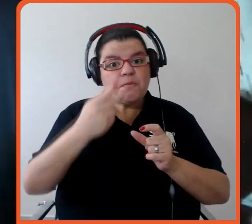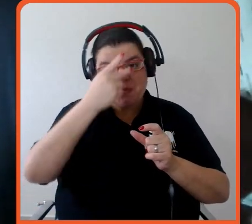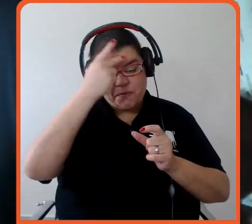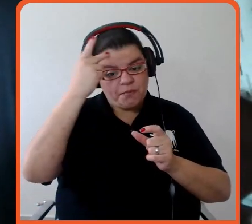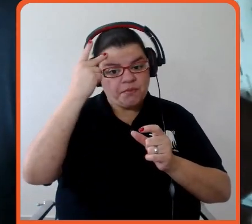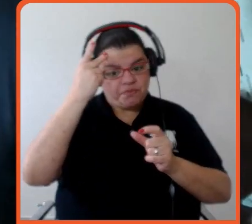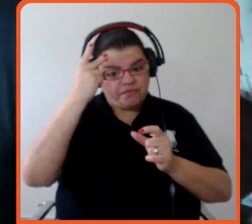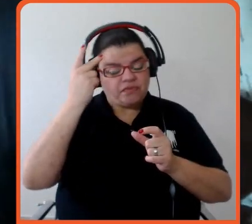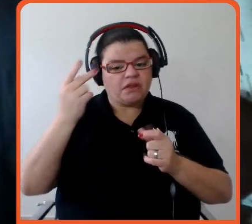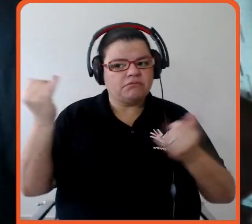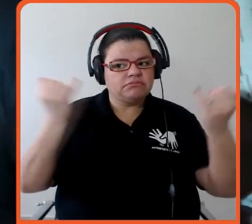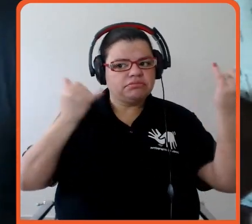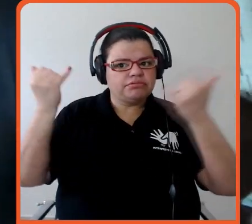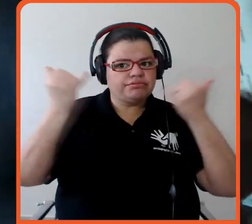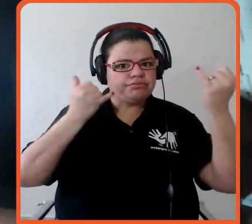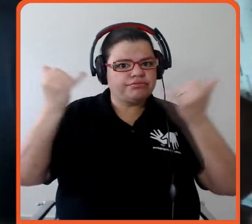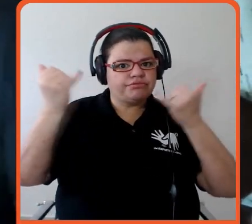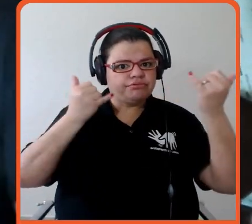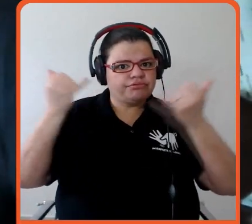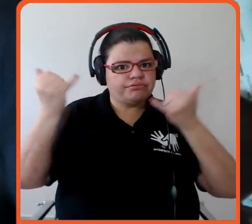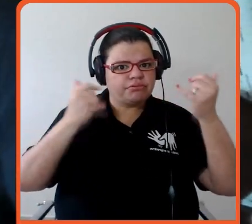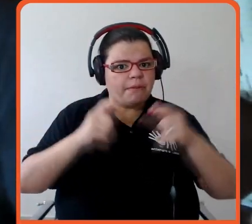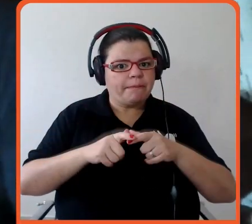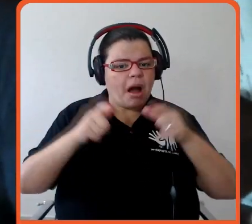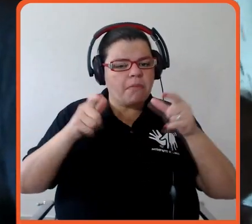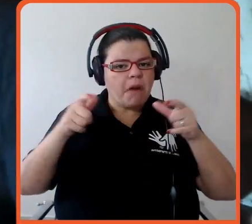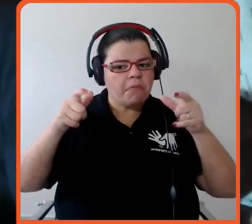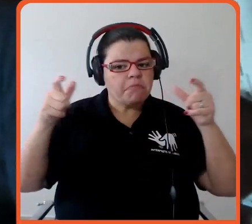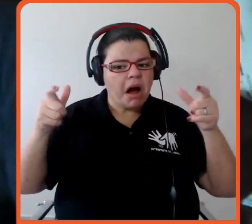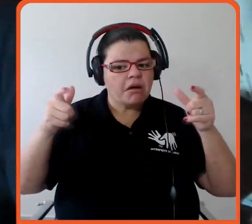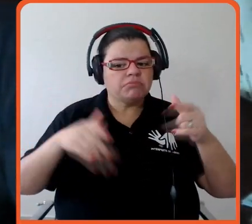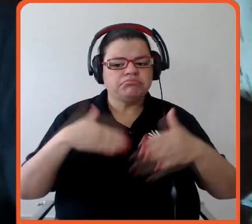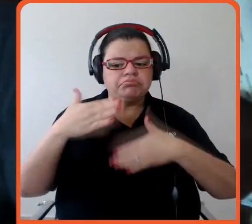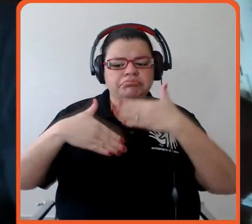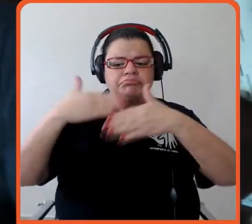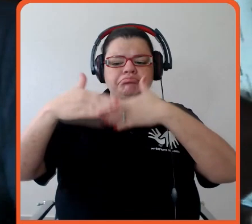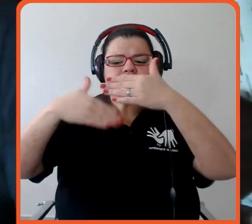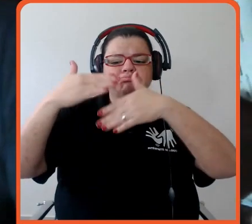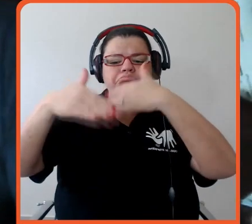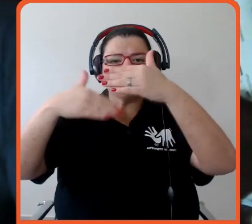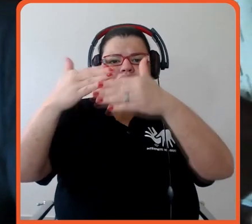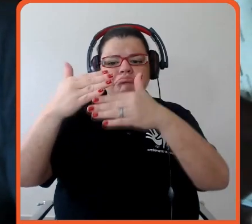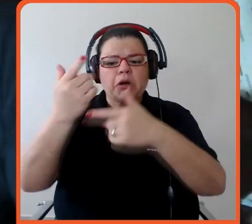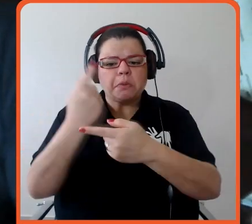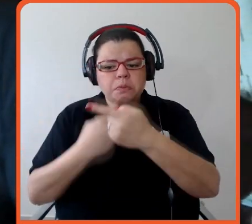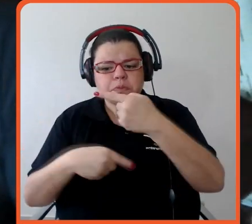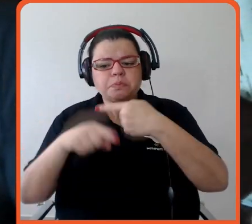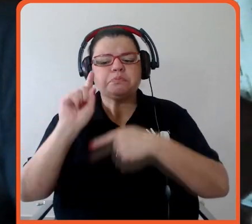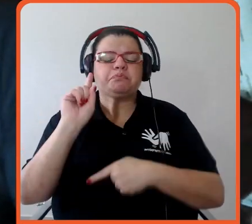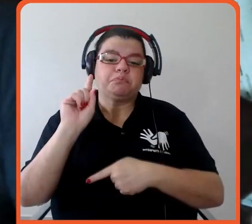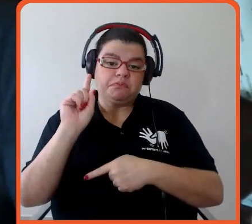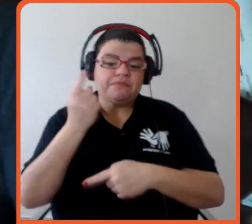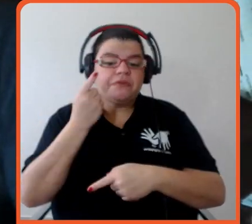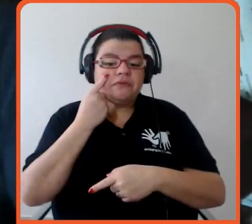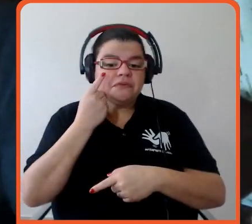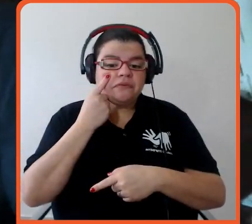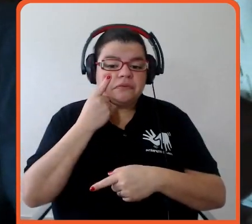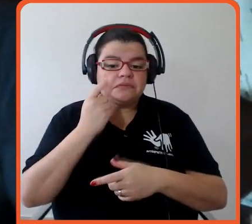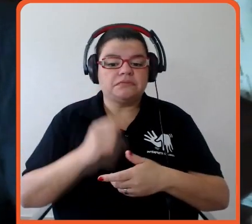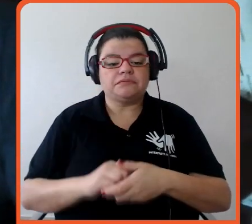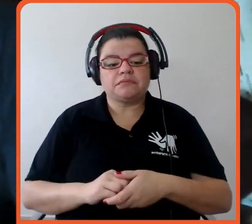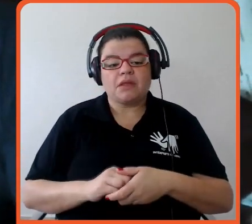avanços do Brasil no tema de ESG, ou a falta de, desses avanços,